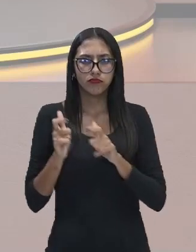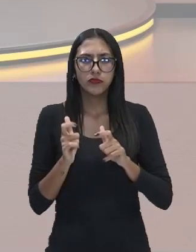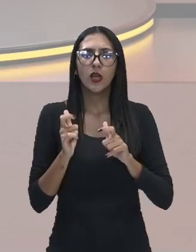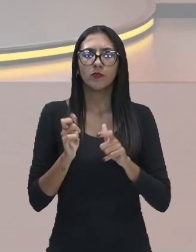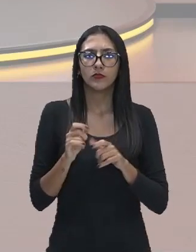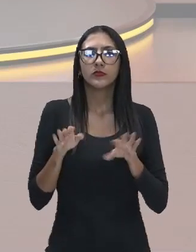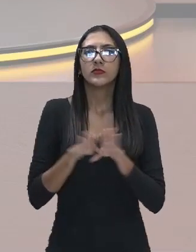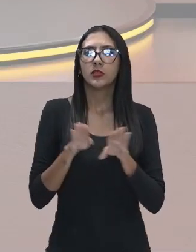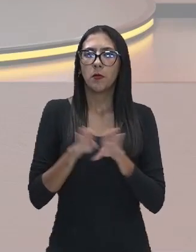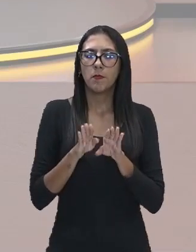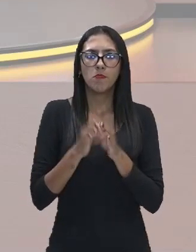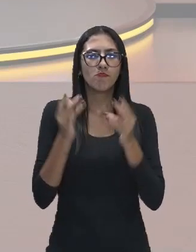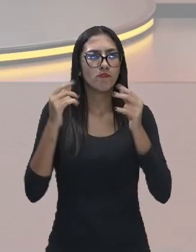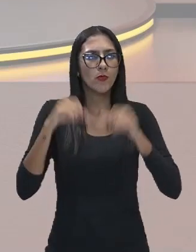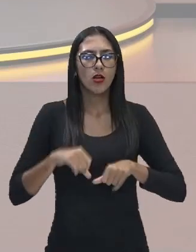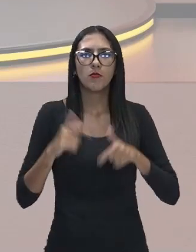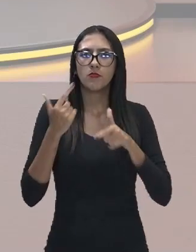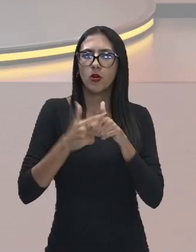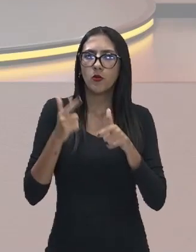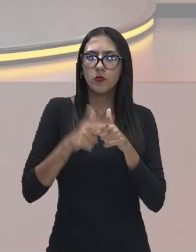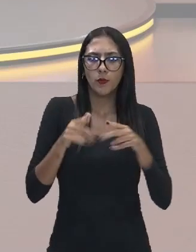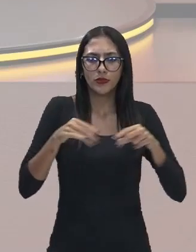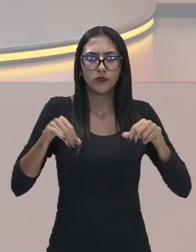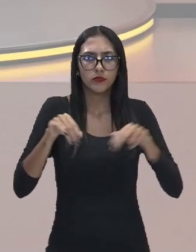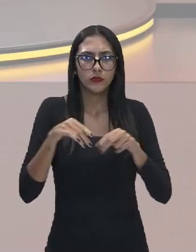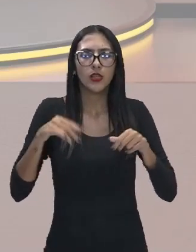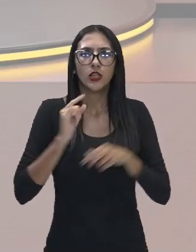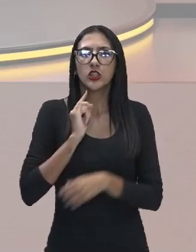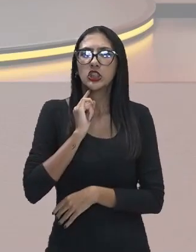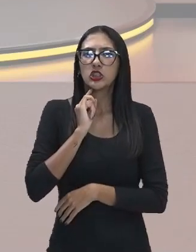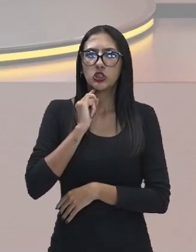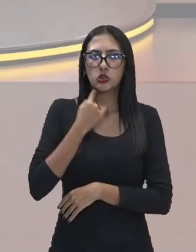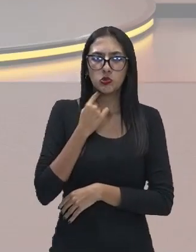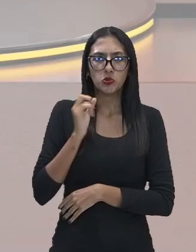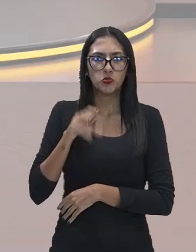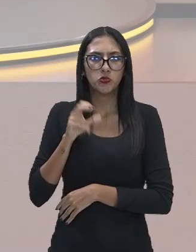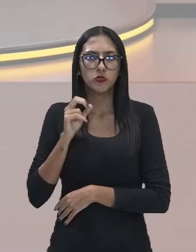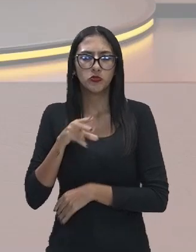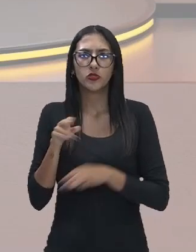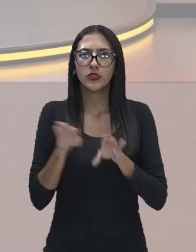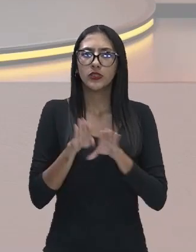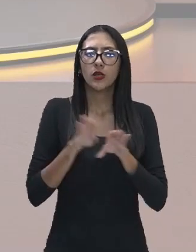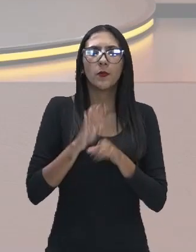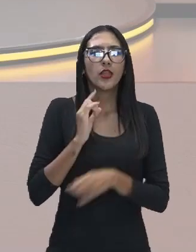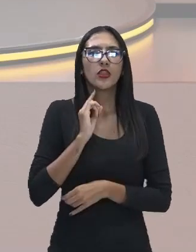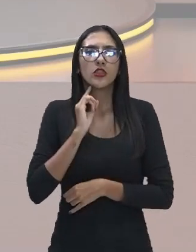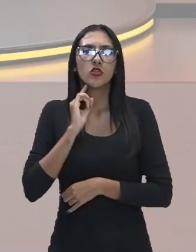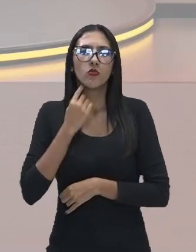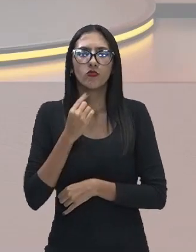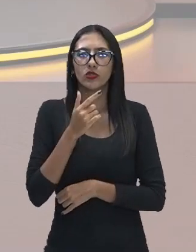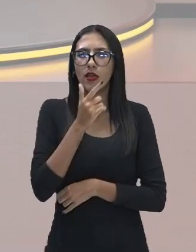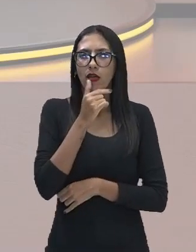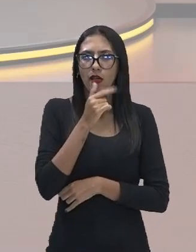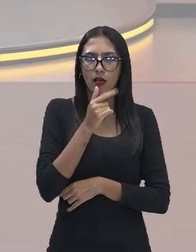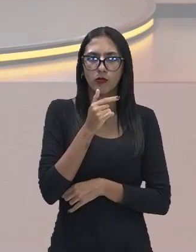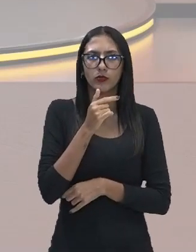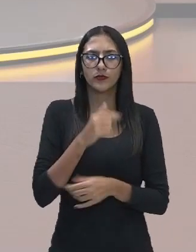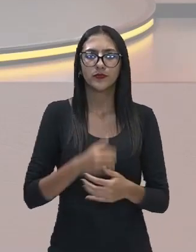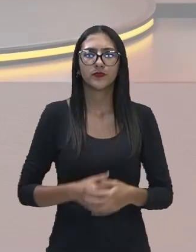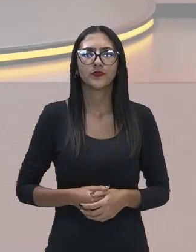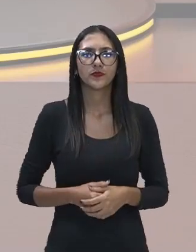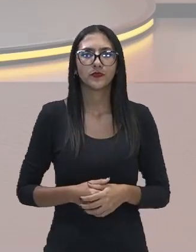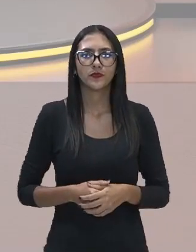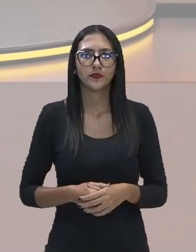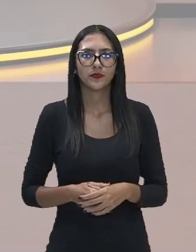de contaminação do solo e também dos cursos d'água os corpos hídricos por lixo que é mal destinado tá